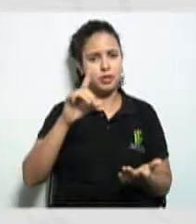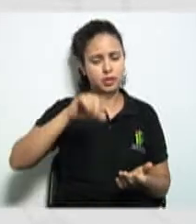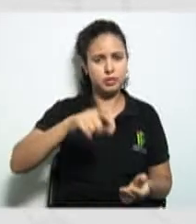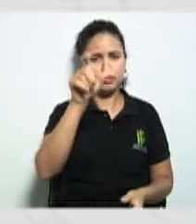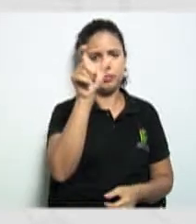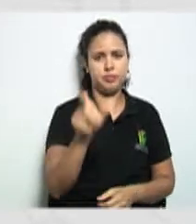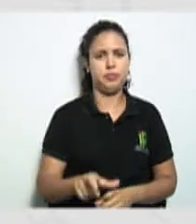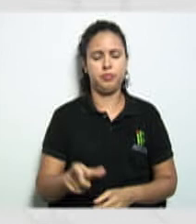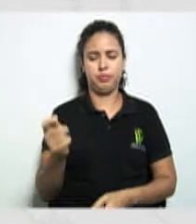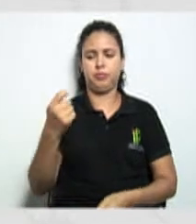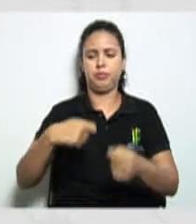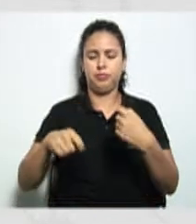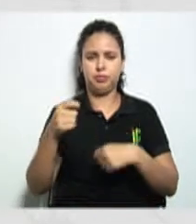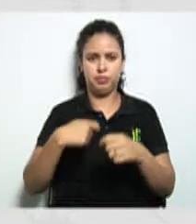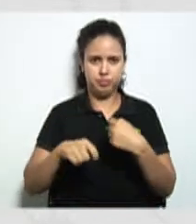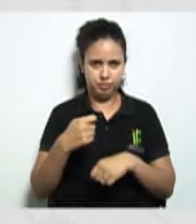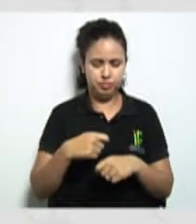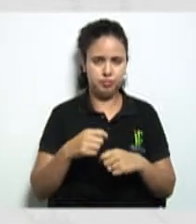o contador